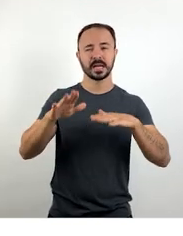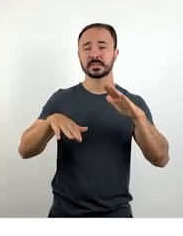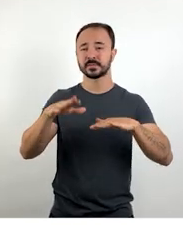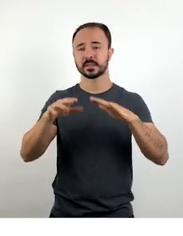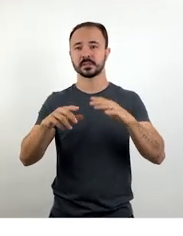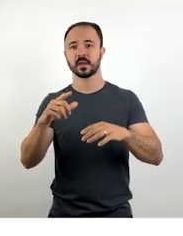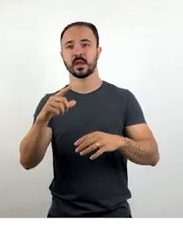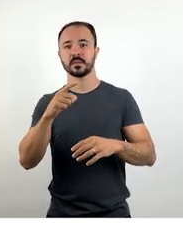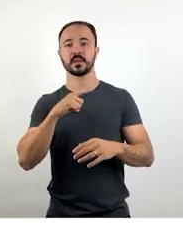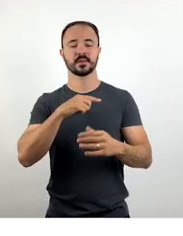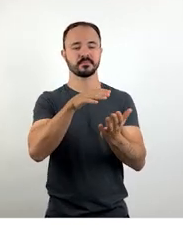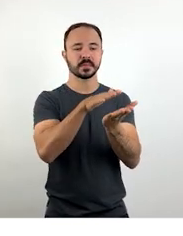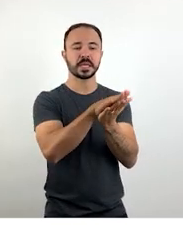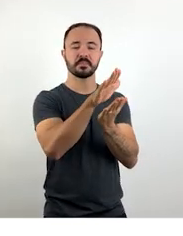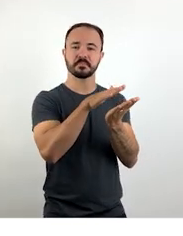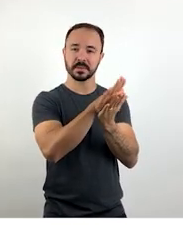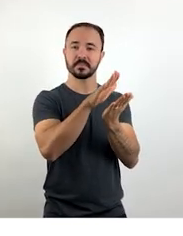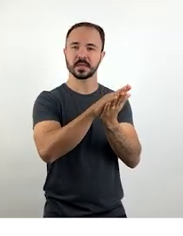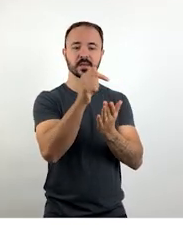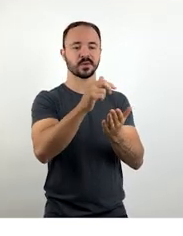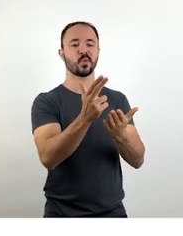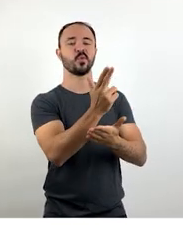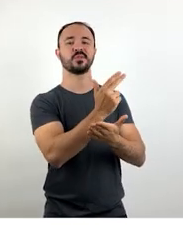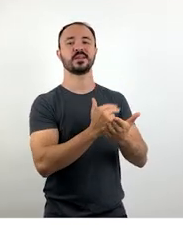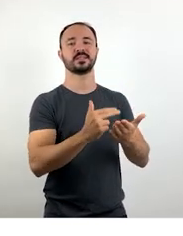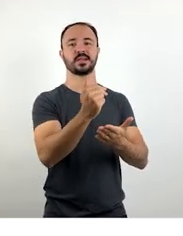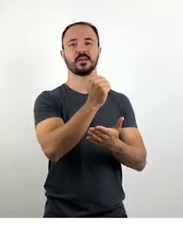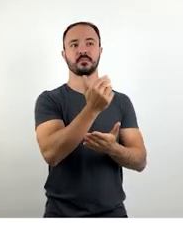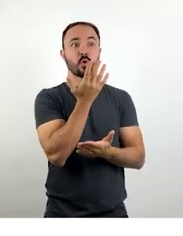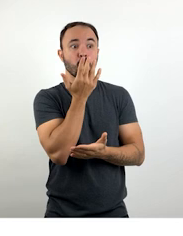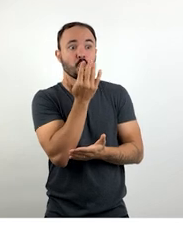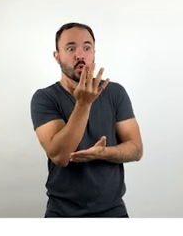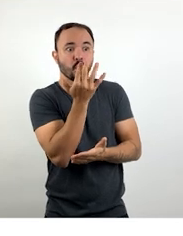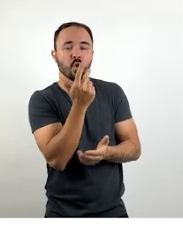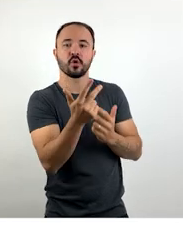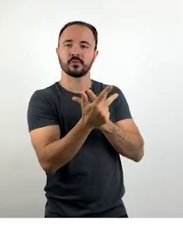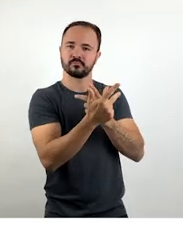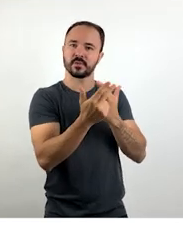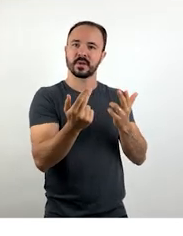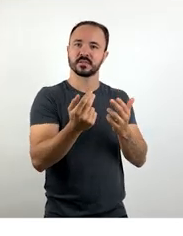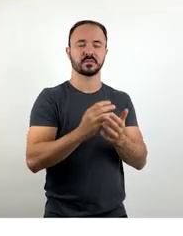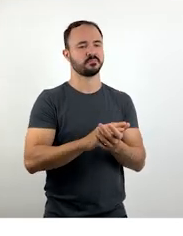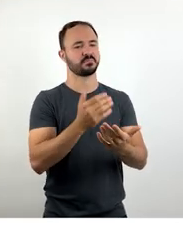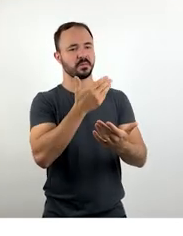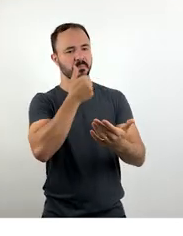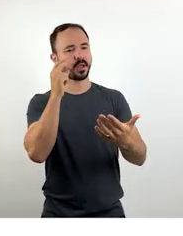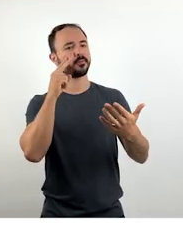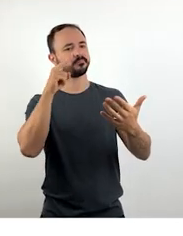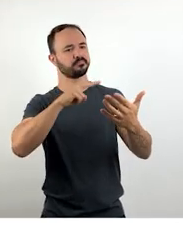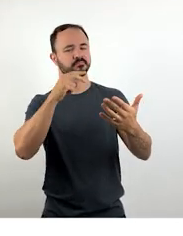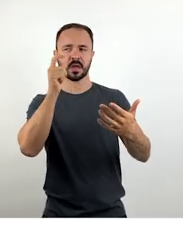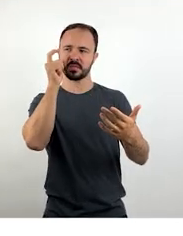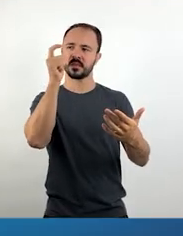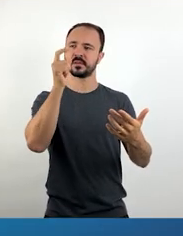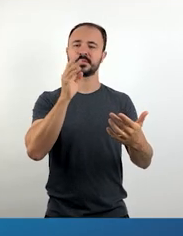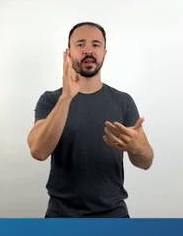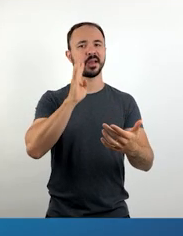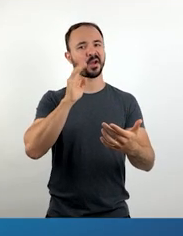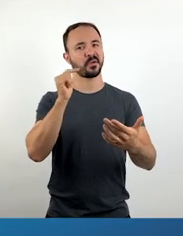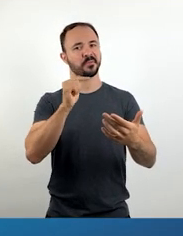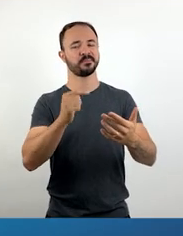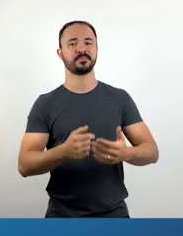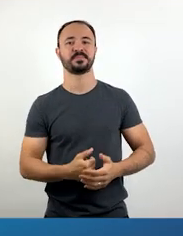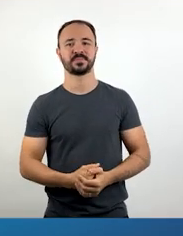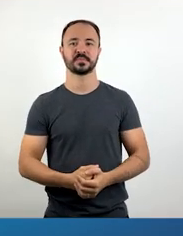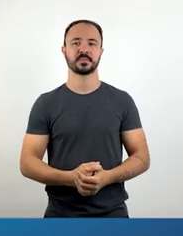em xilogravura são feitas em papel colorido, tornando a estética do gênero ainda mais característica e interessante. Além